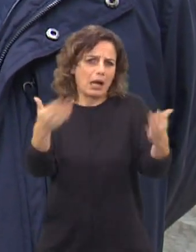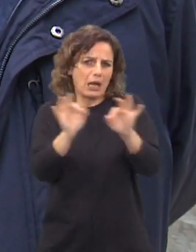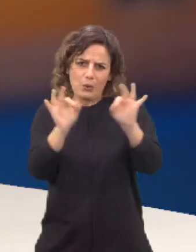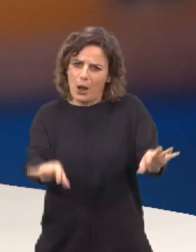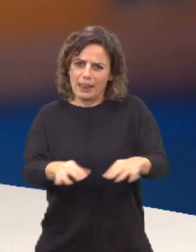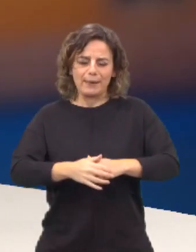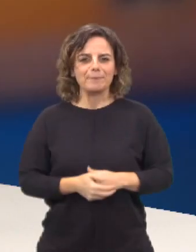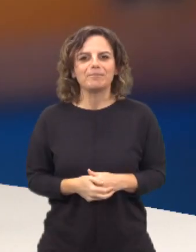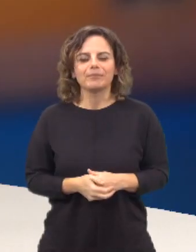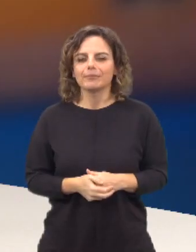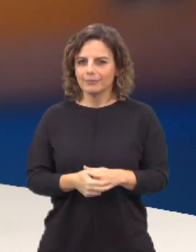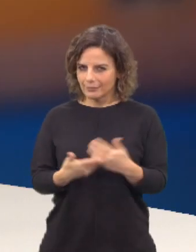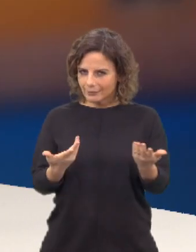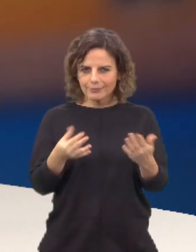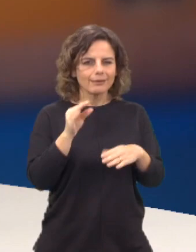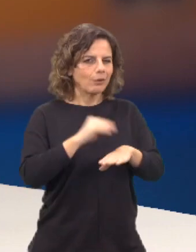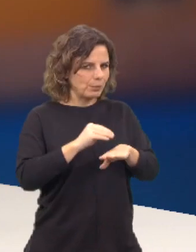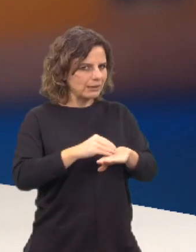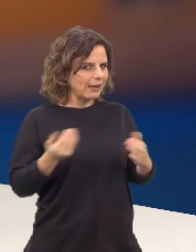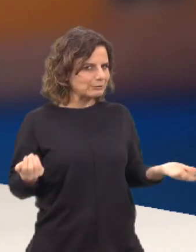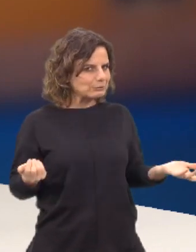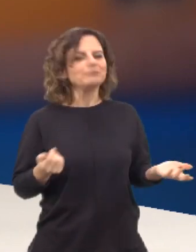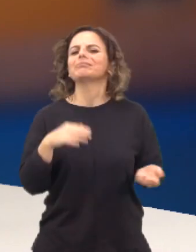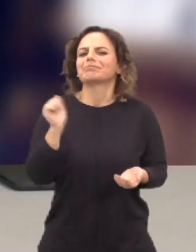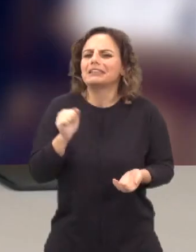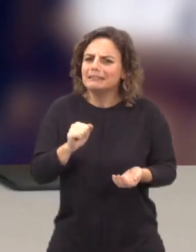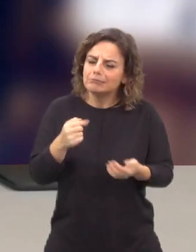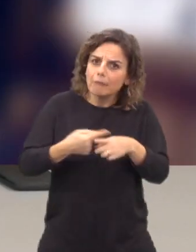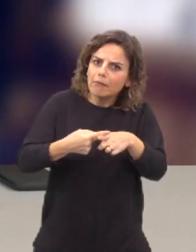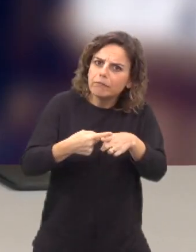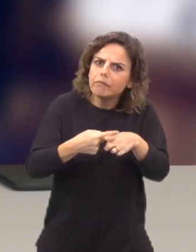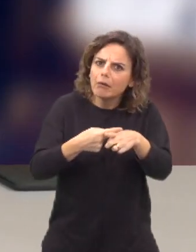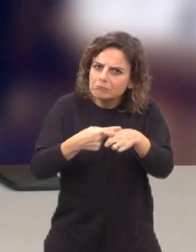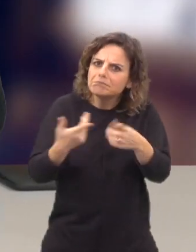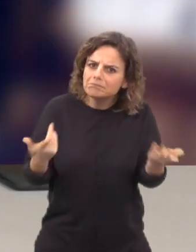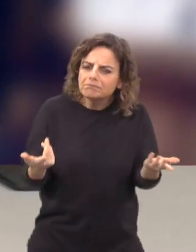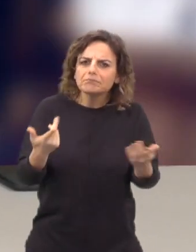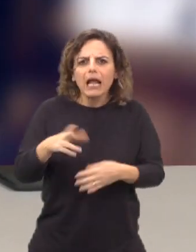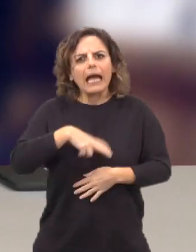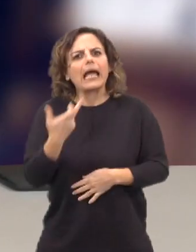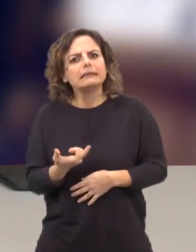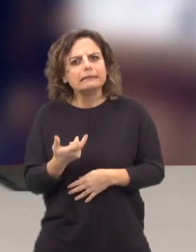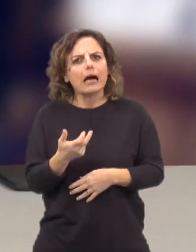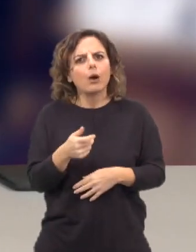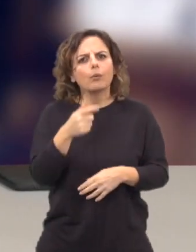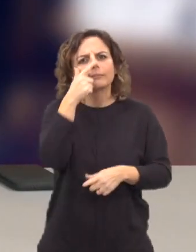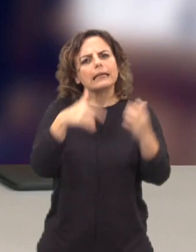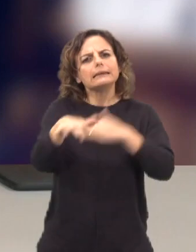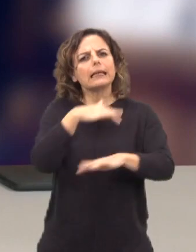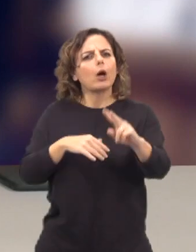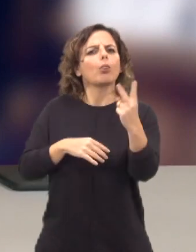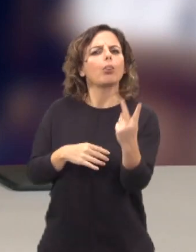qualquer. Há comentários? Sim, é muito interessante, são muito interessantes as reações destes dois cidadãos,